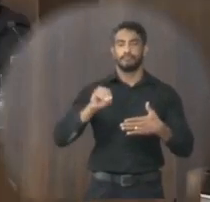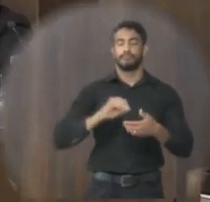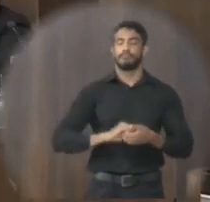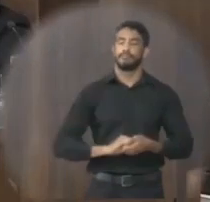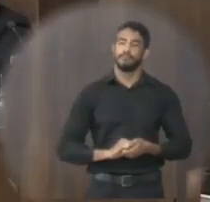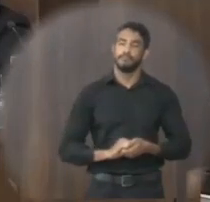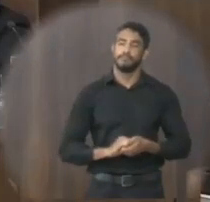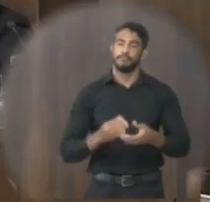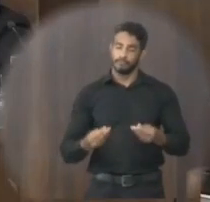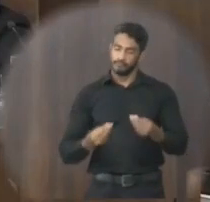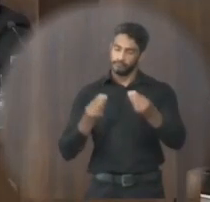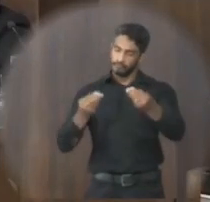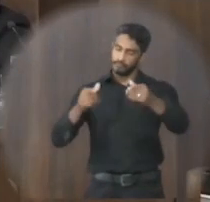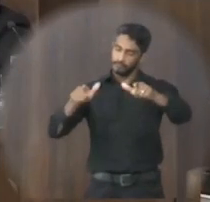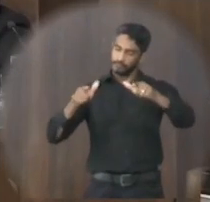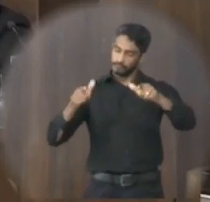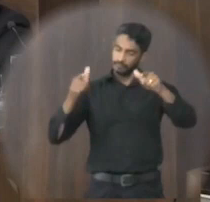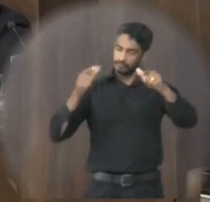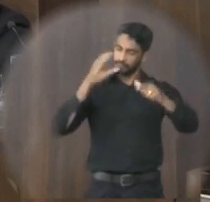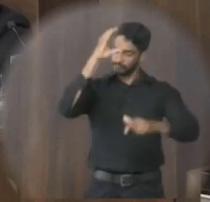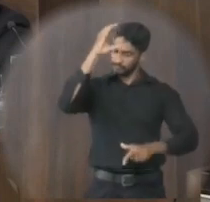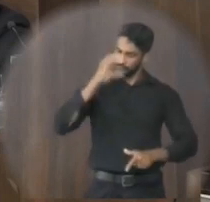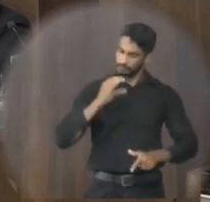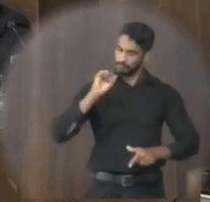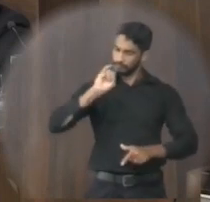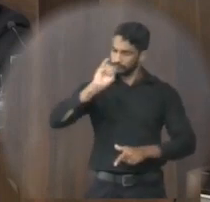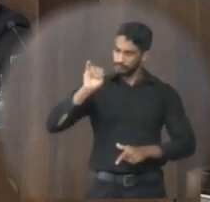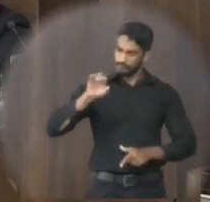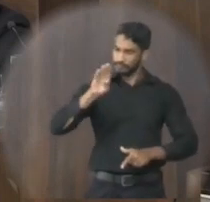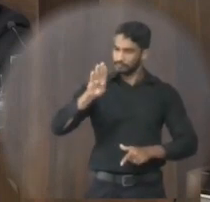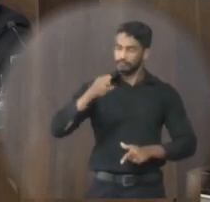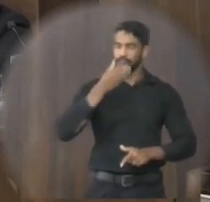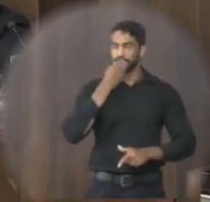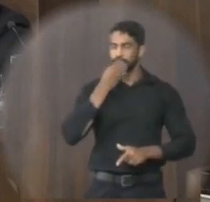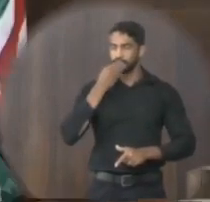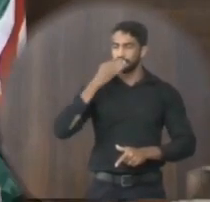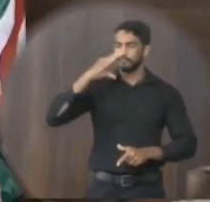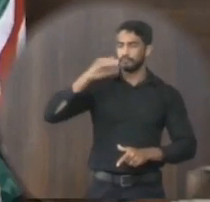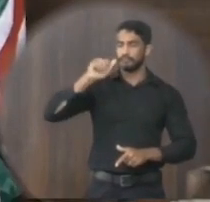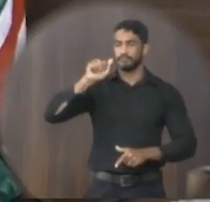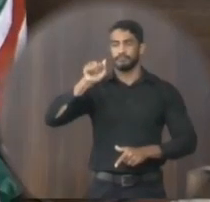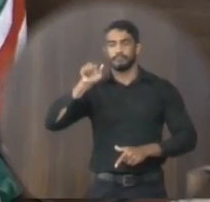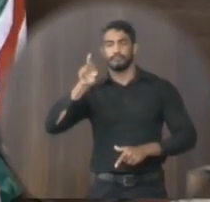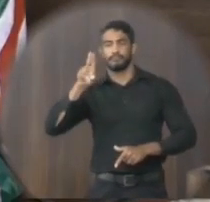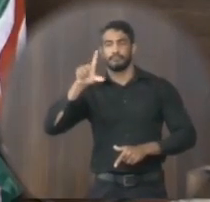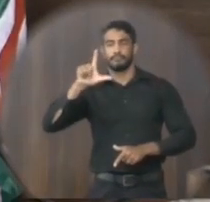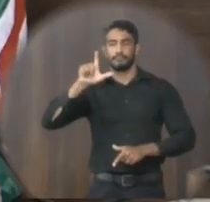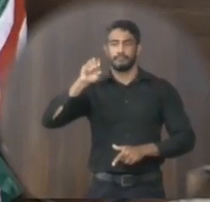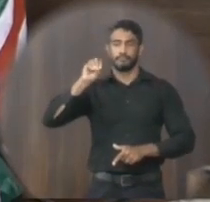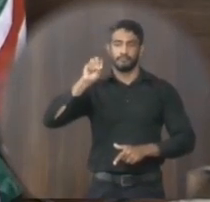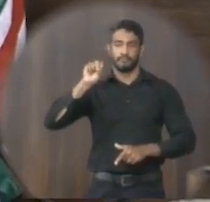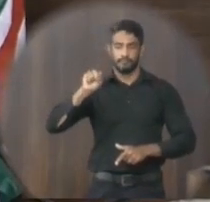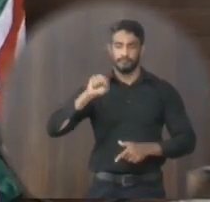Concede o título de cidadão honorário de Janaúba ao Sr. Carlos Alberto Dias Viana.